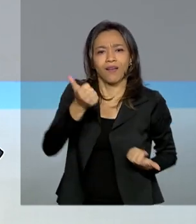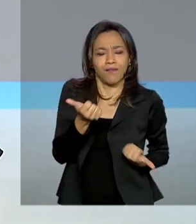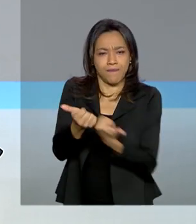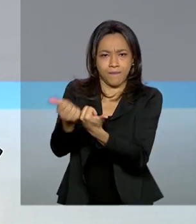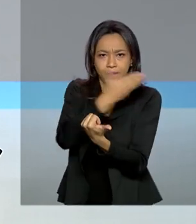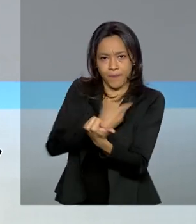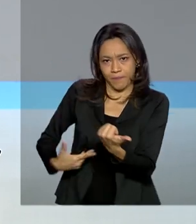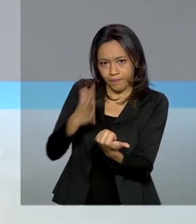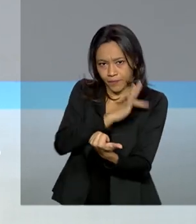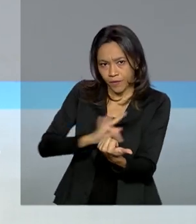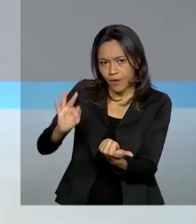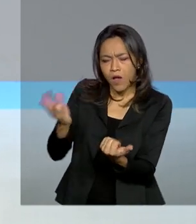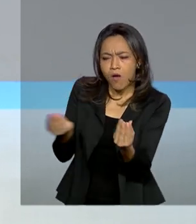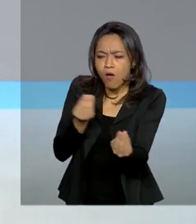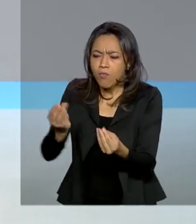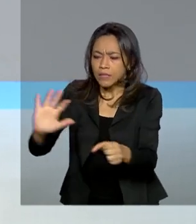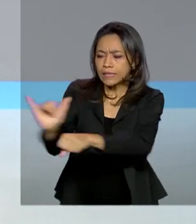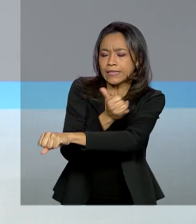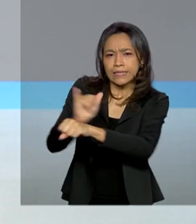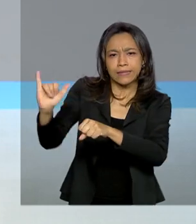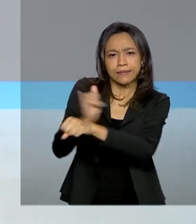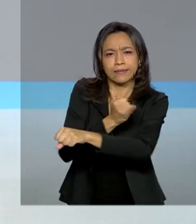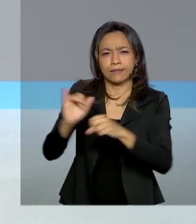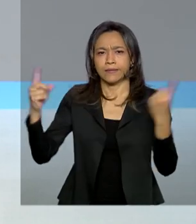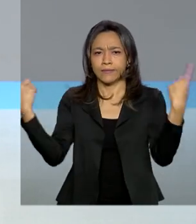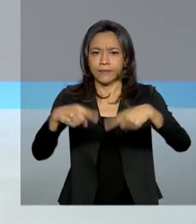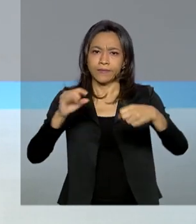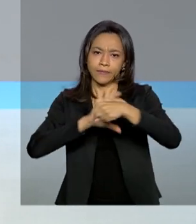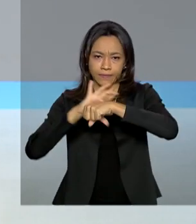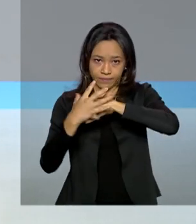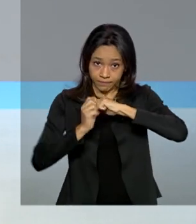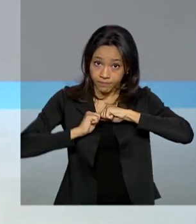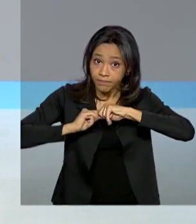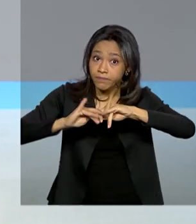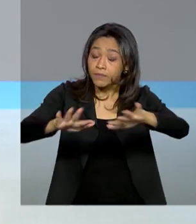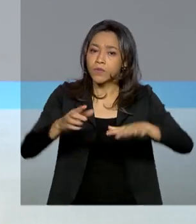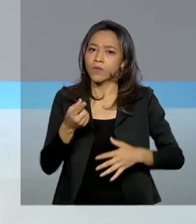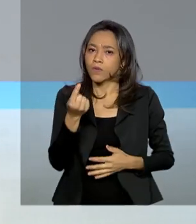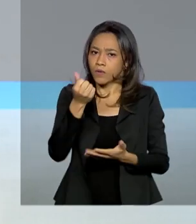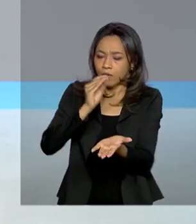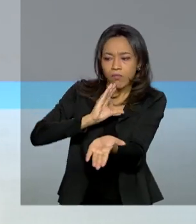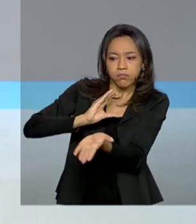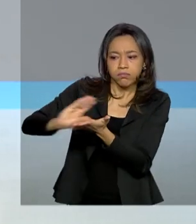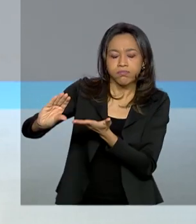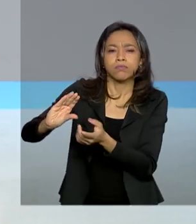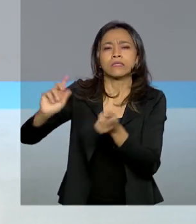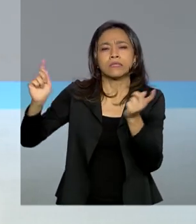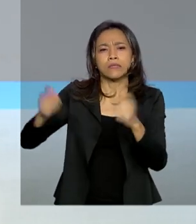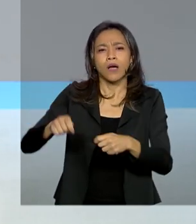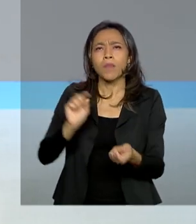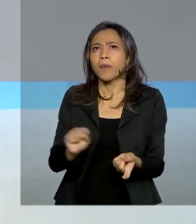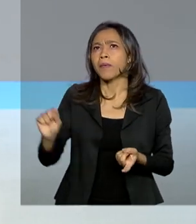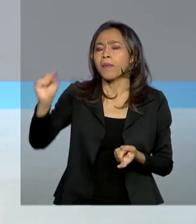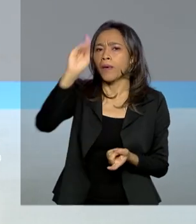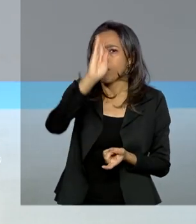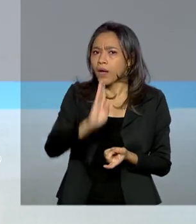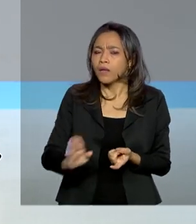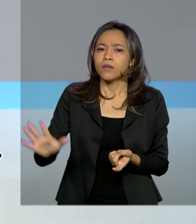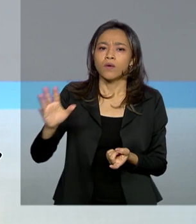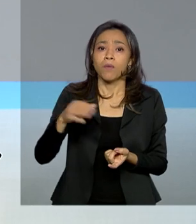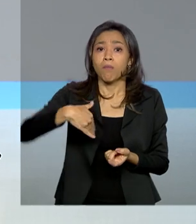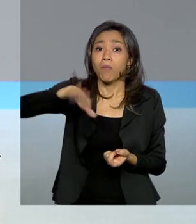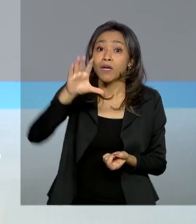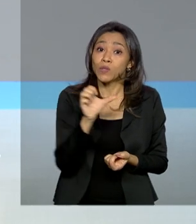para adotarem medidas de enfrentamento ao novo coronavírus. Os recursos podem beneficiar em todo o país mais de 88